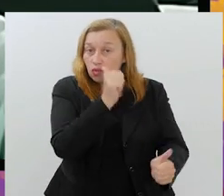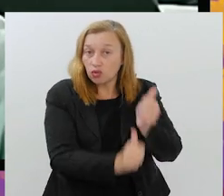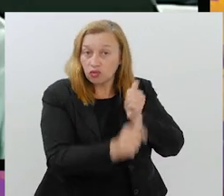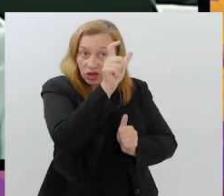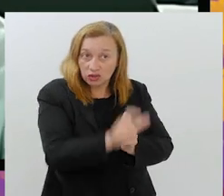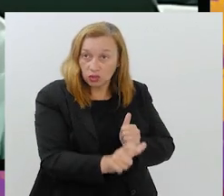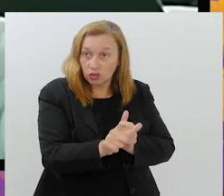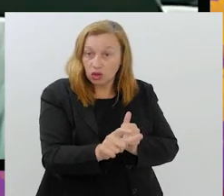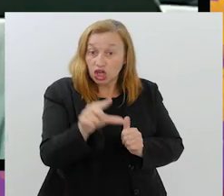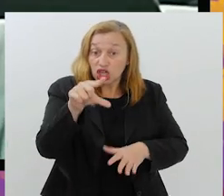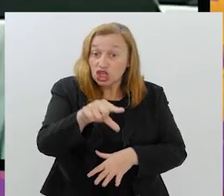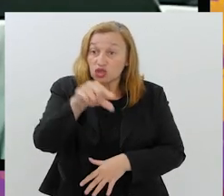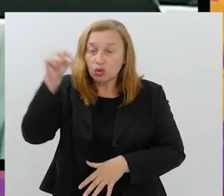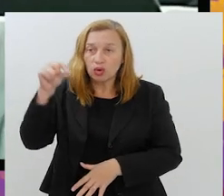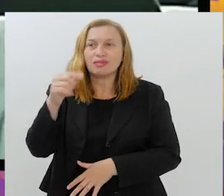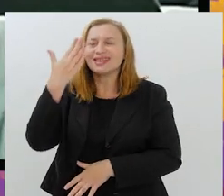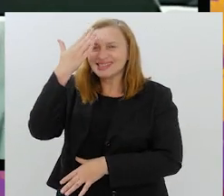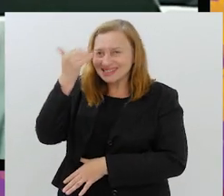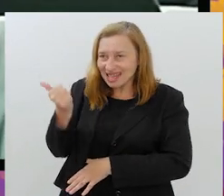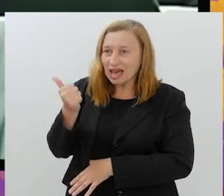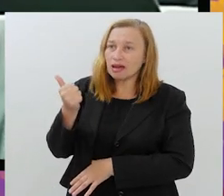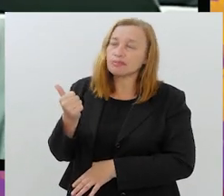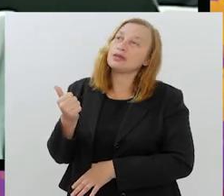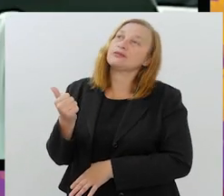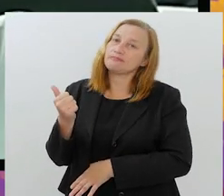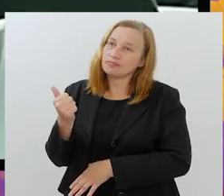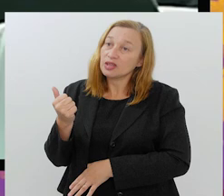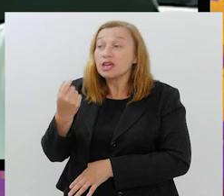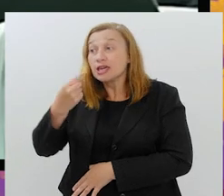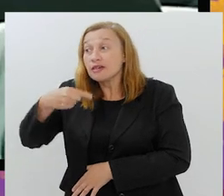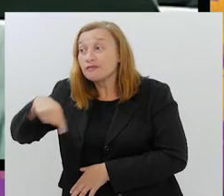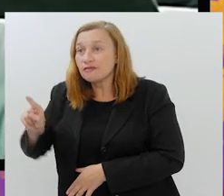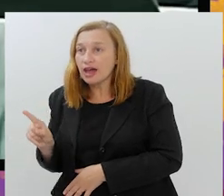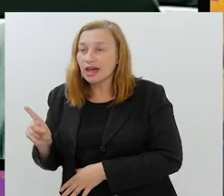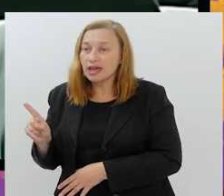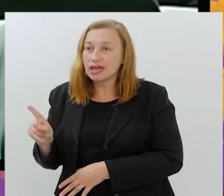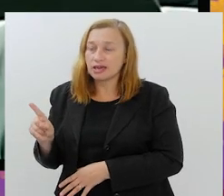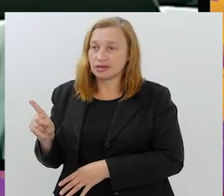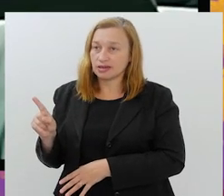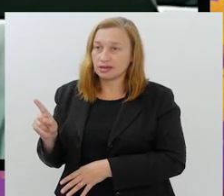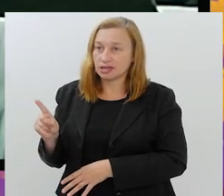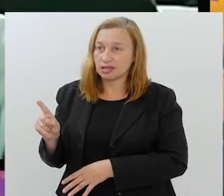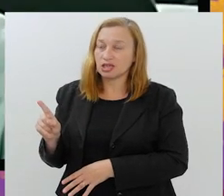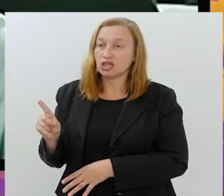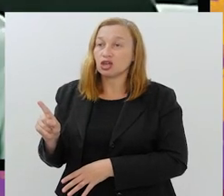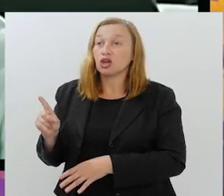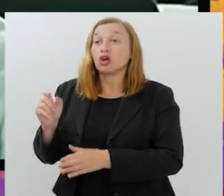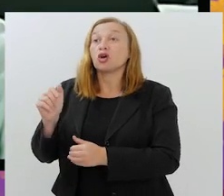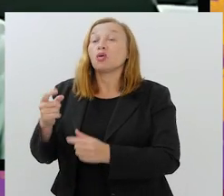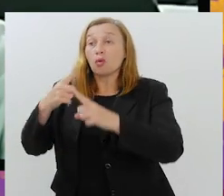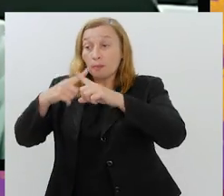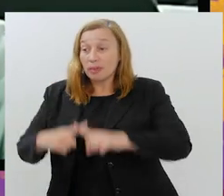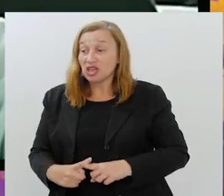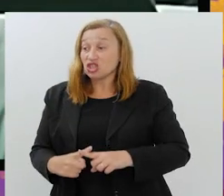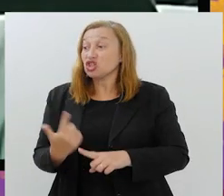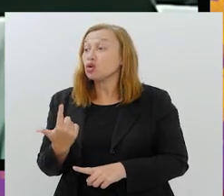jogador, quando é convocado, sabe que vai, para usar uma expressão que você usou há pouco, um campo minado, em lá chegando ele precisa dar um